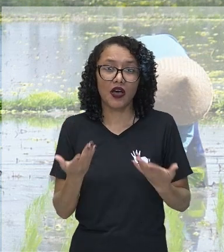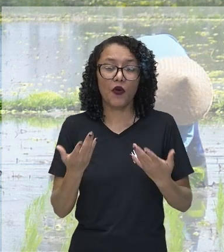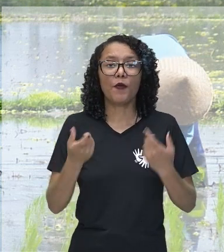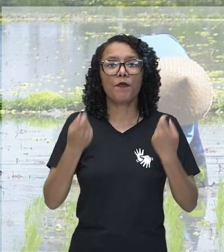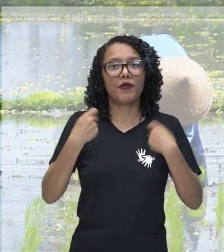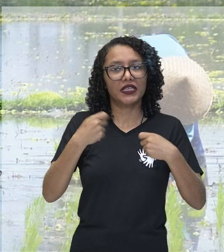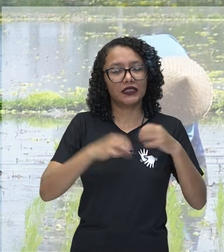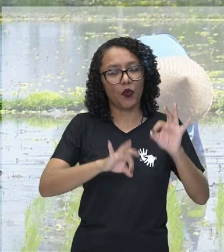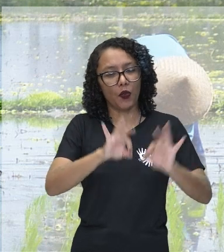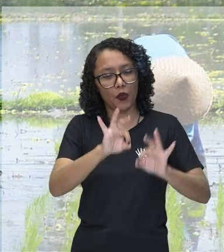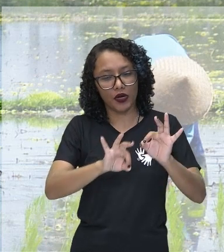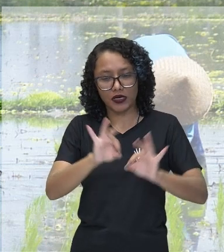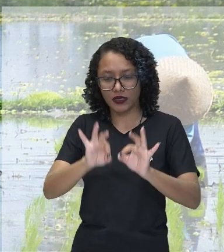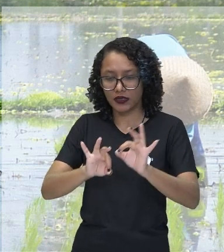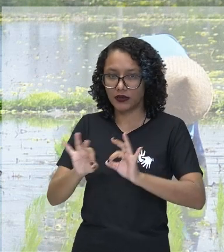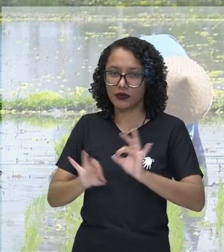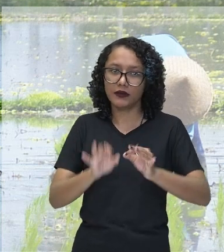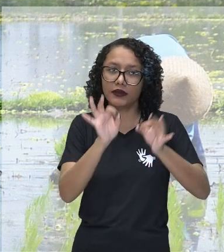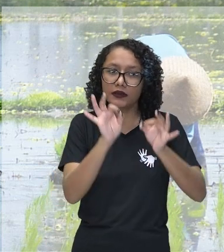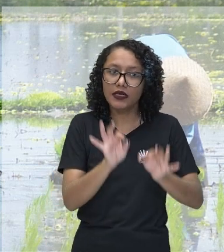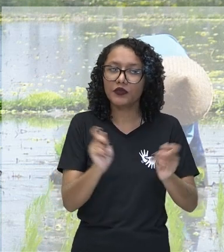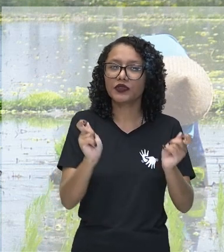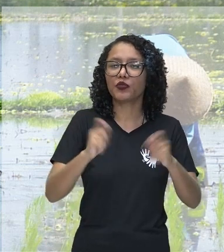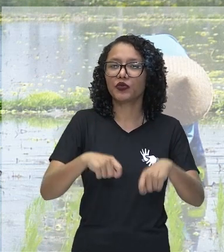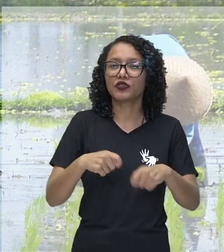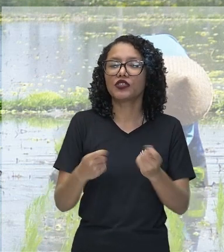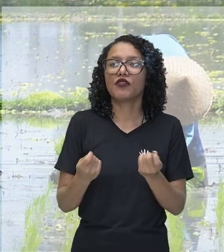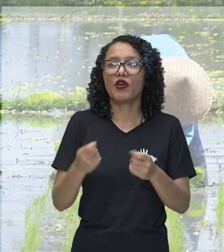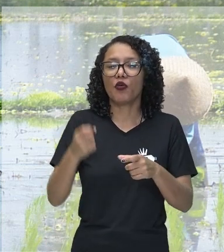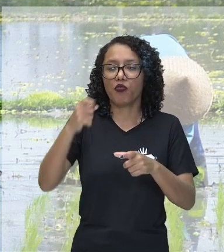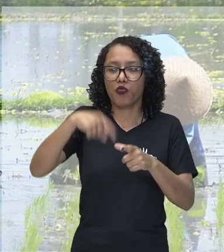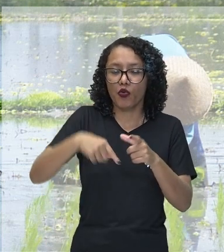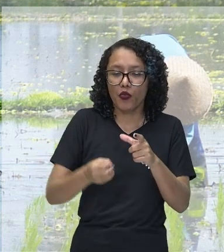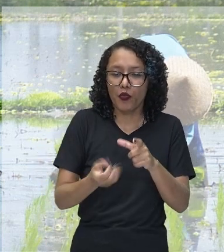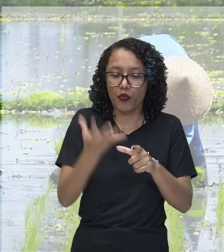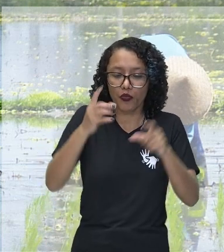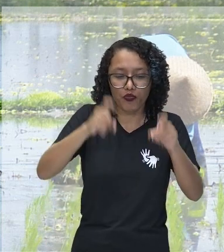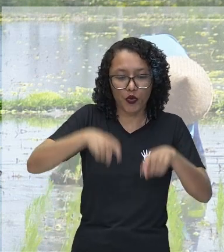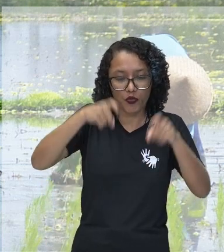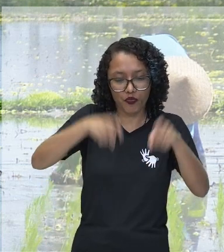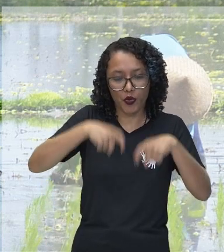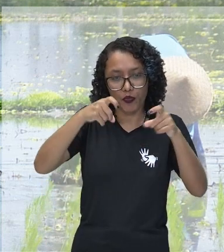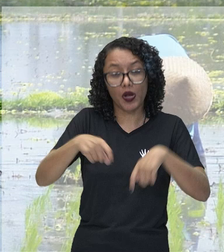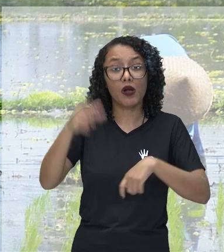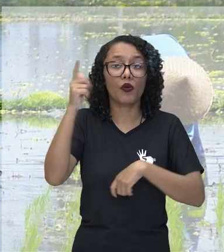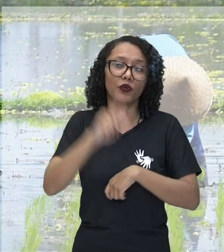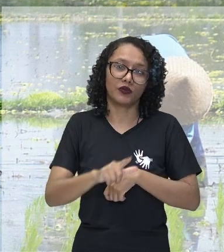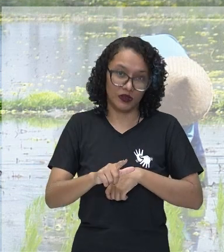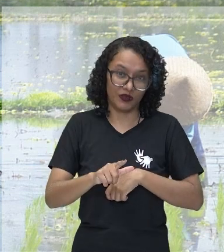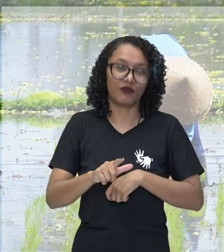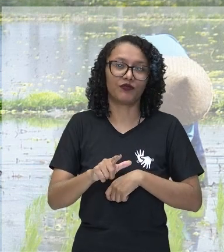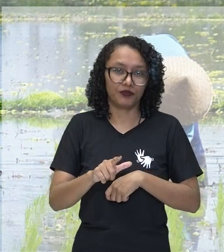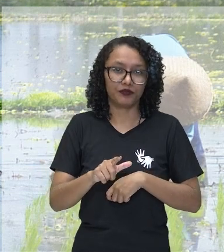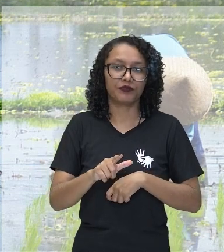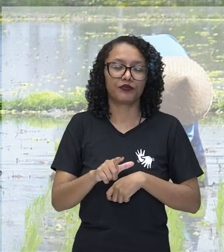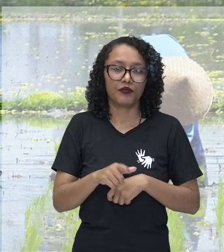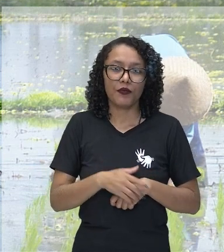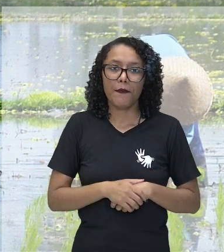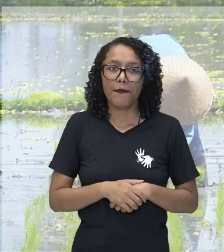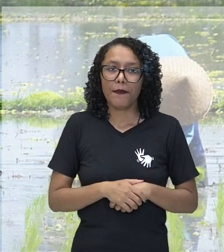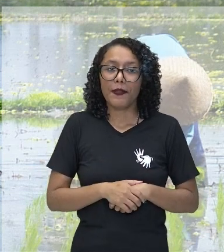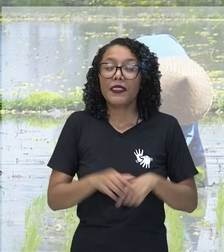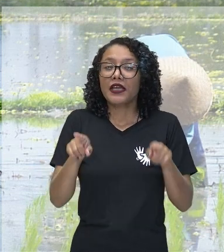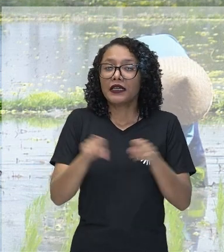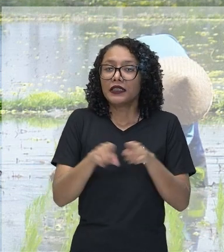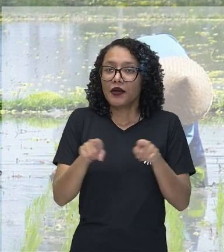trabalhado para que possa, então, ser colocada, praticada a agricultura. Ainda, que acontece? As